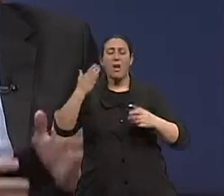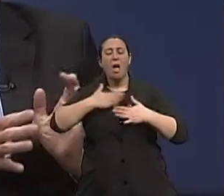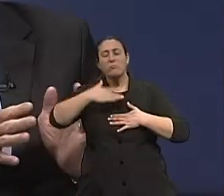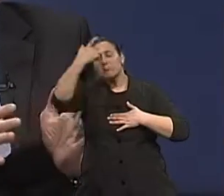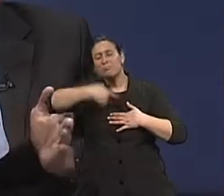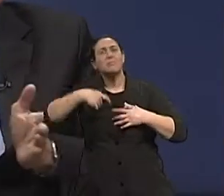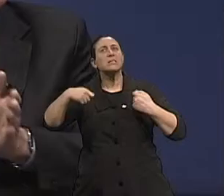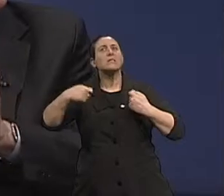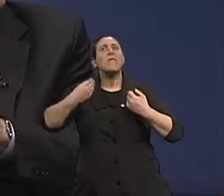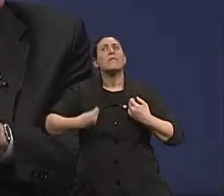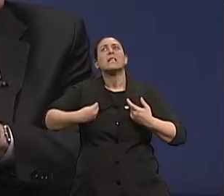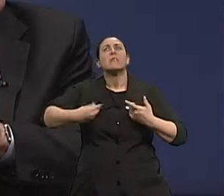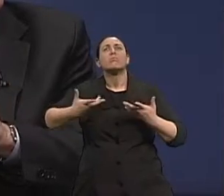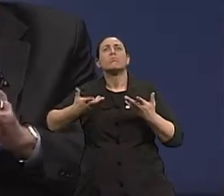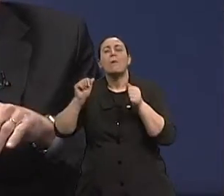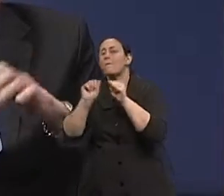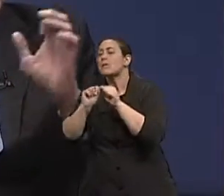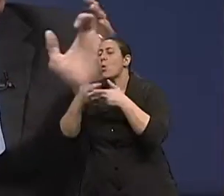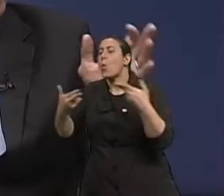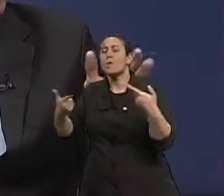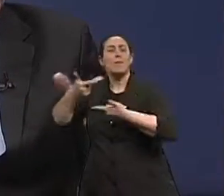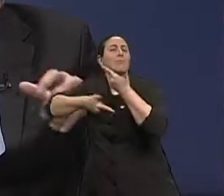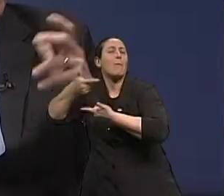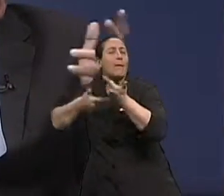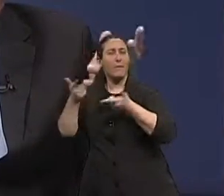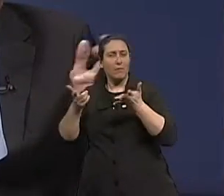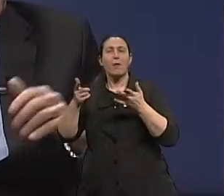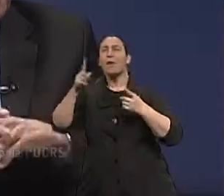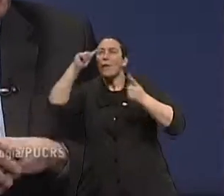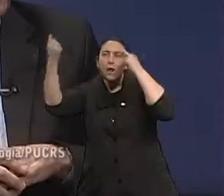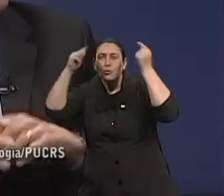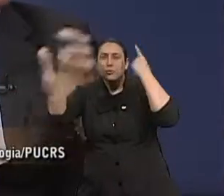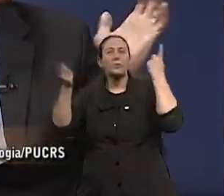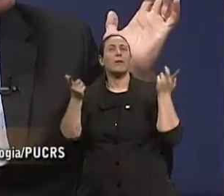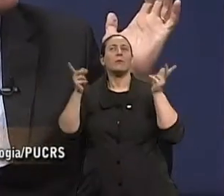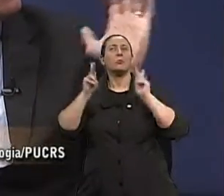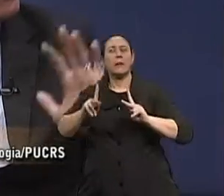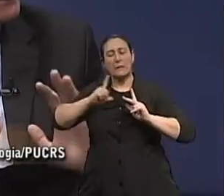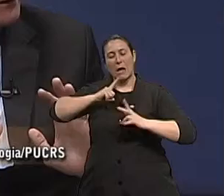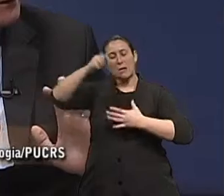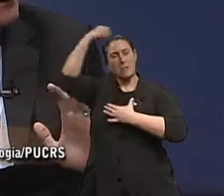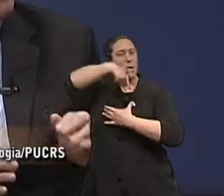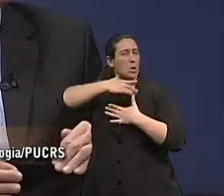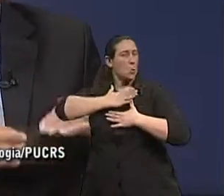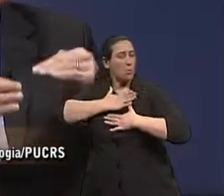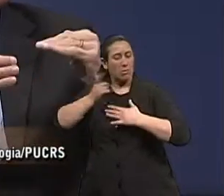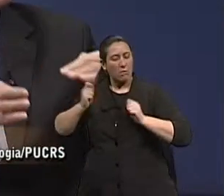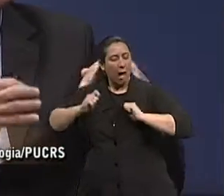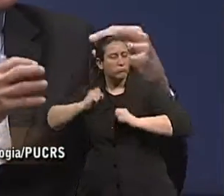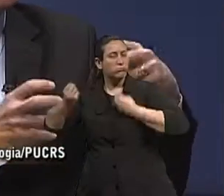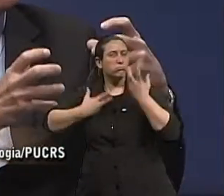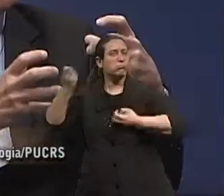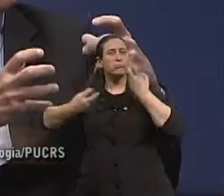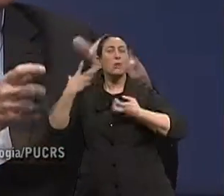As pessoas que dão continuidade a uma atividade, pode ser remunerada ou não, recreativa, enfim, espiritual, não interessa. Mas